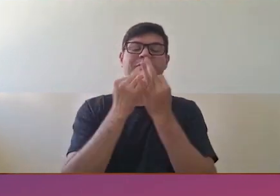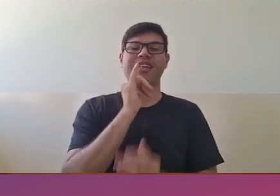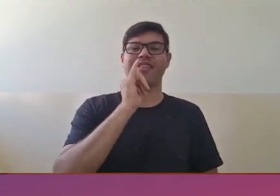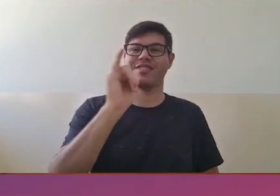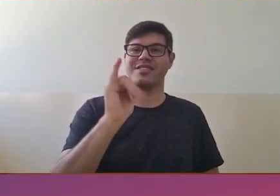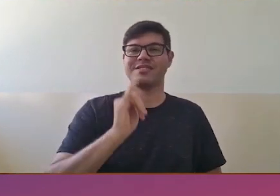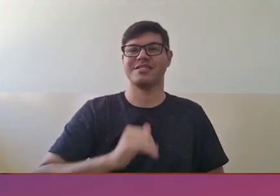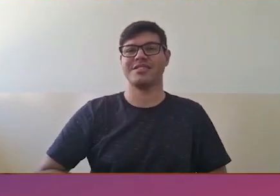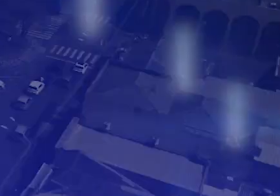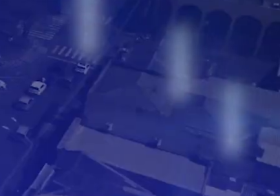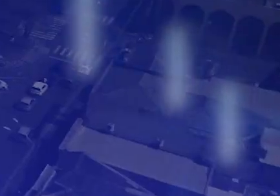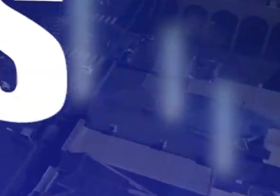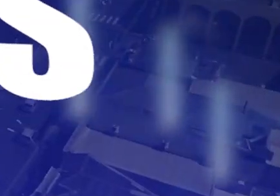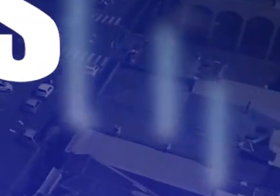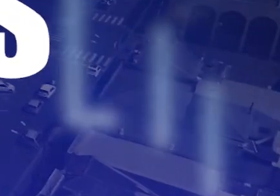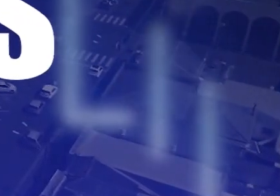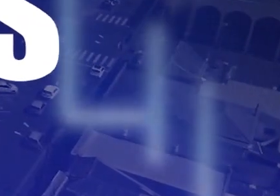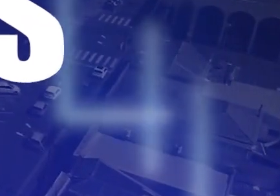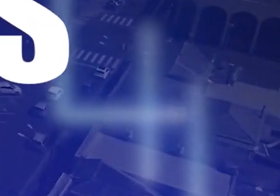entra em contato com a família.